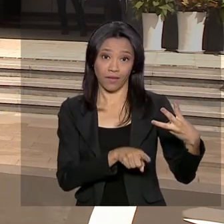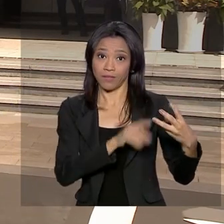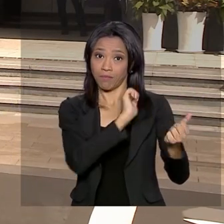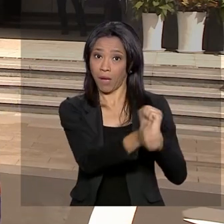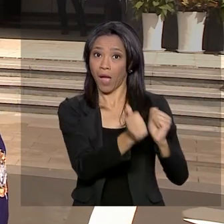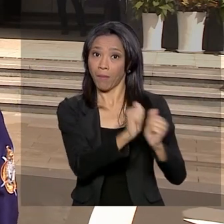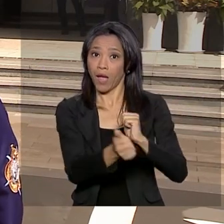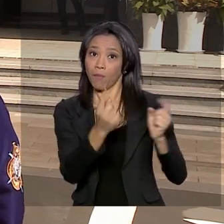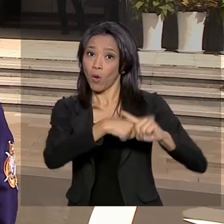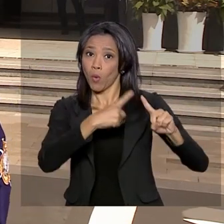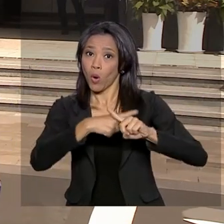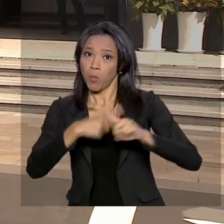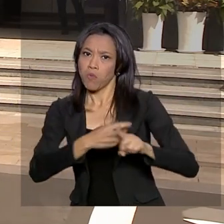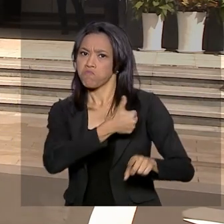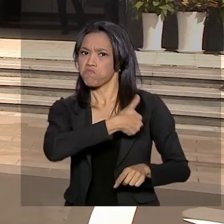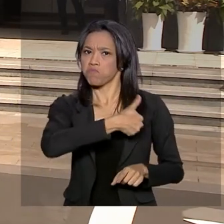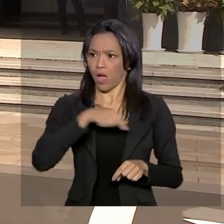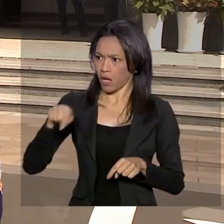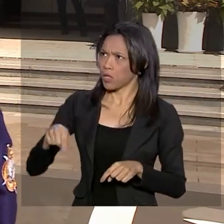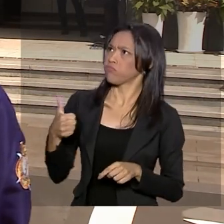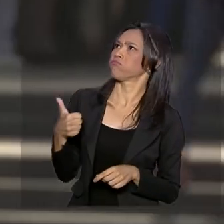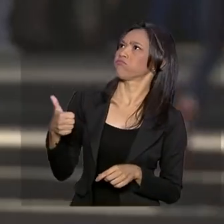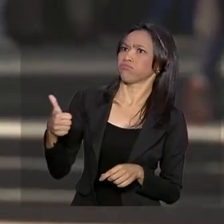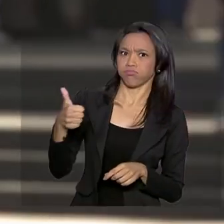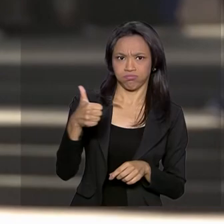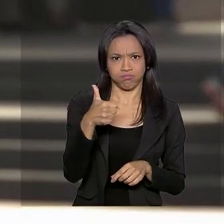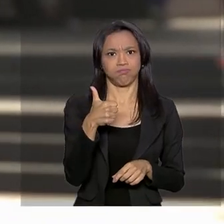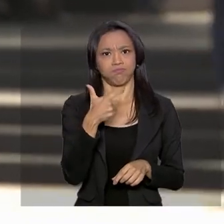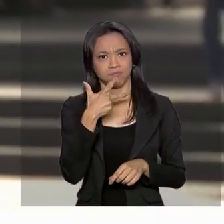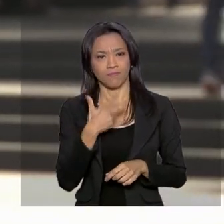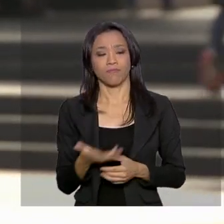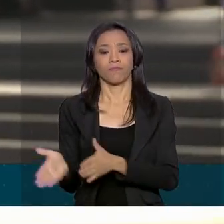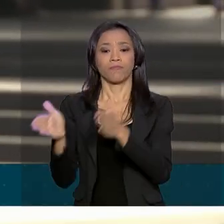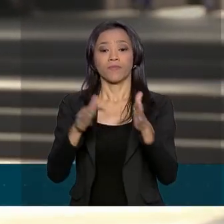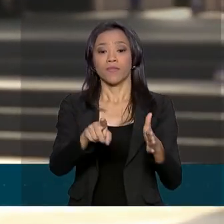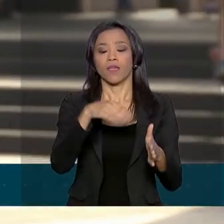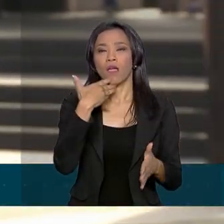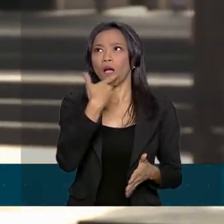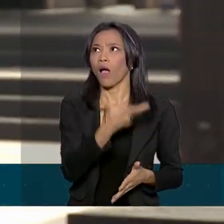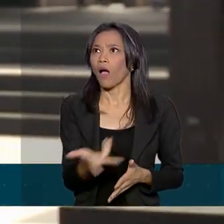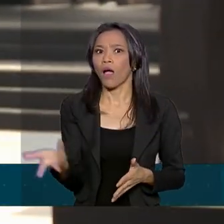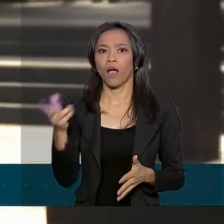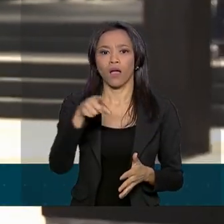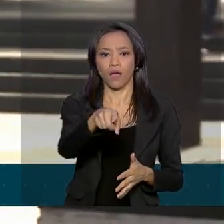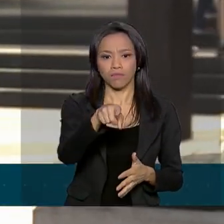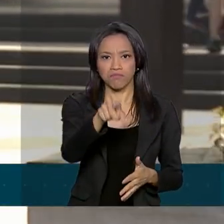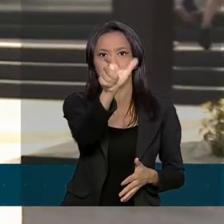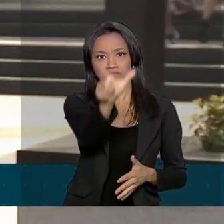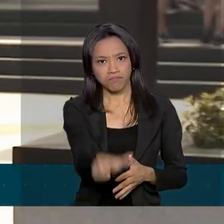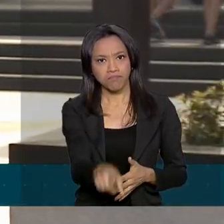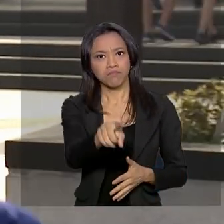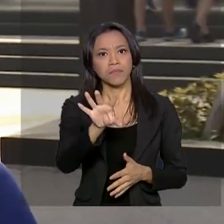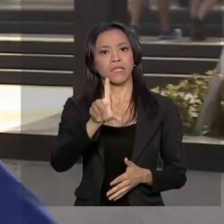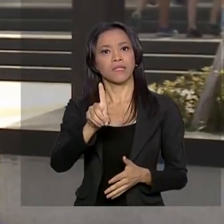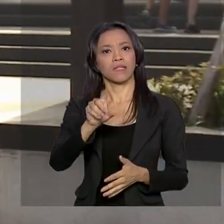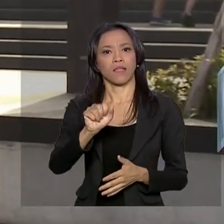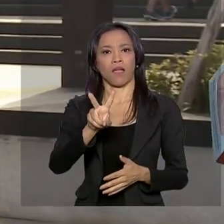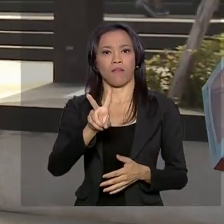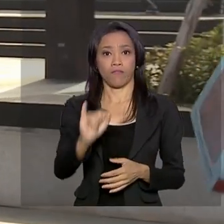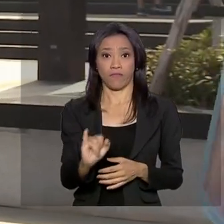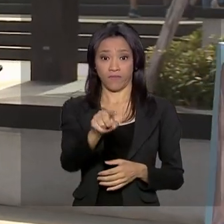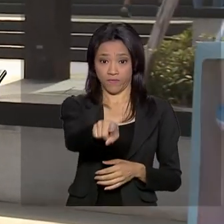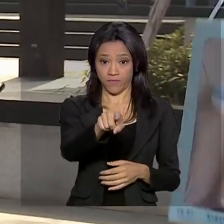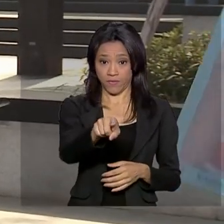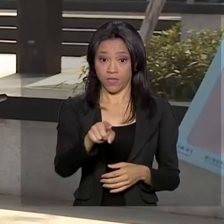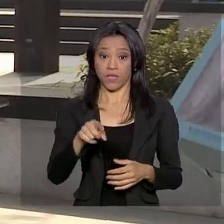quando eu entrei aqui foi que realmente estava nos Jogos Olímpicos. Quem também se impressionou com toda a estrutura aqui foi o Davi Rosseto, da Seleção